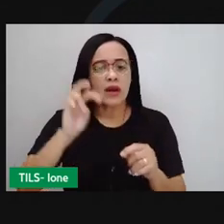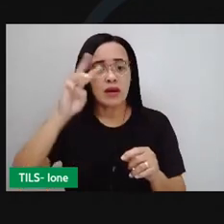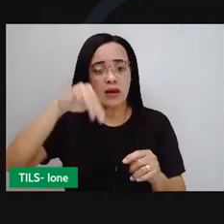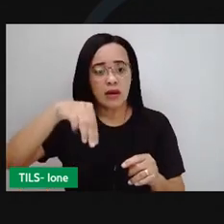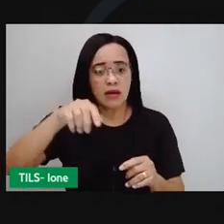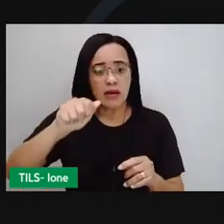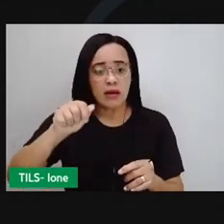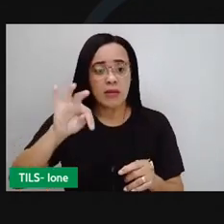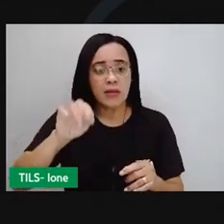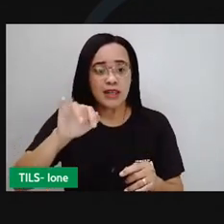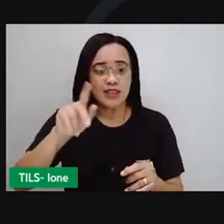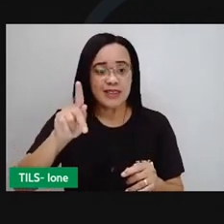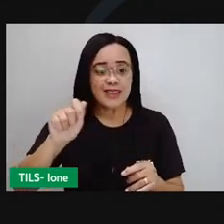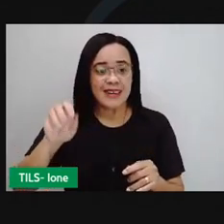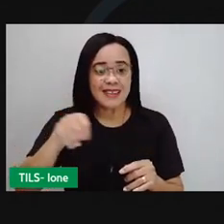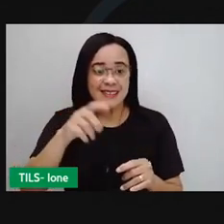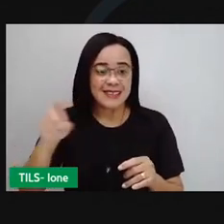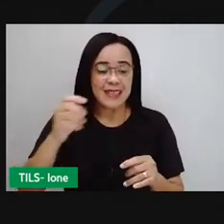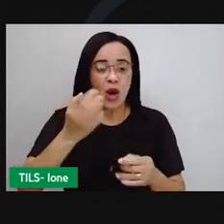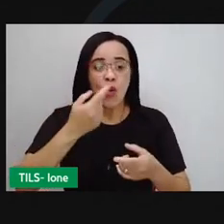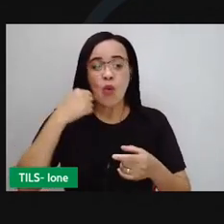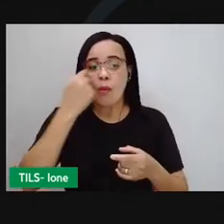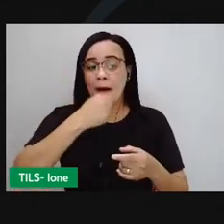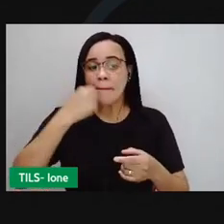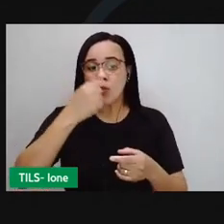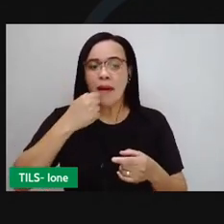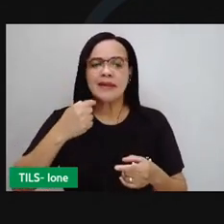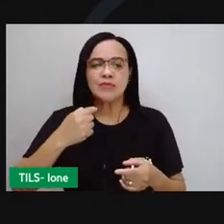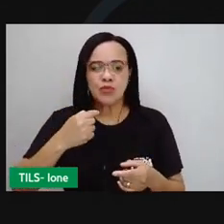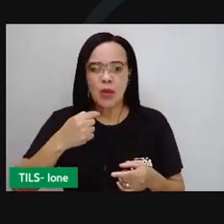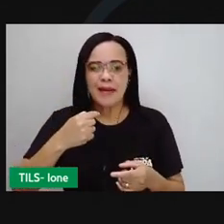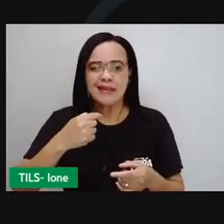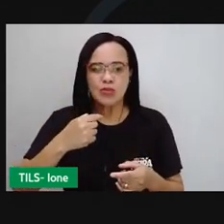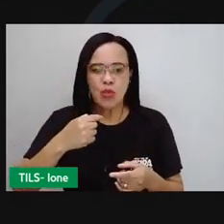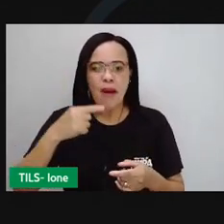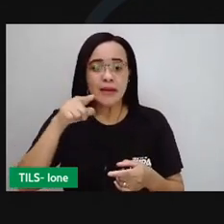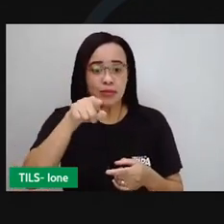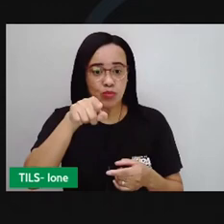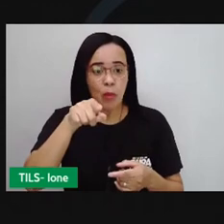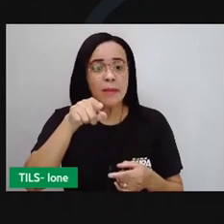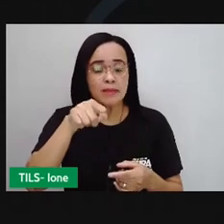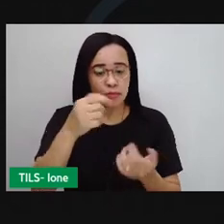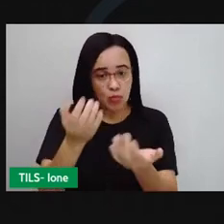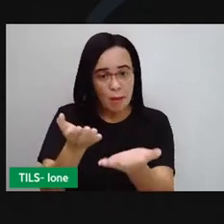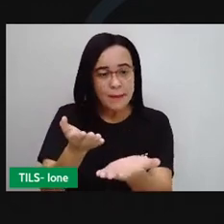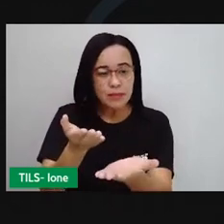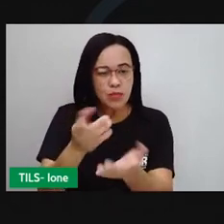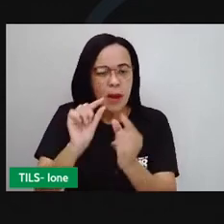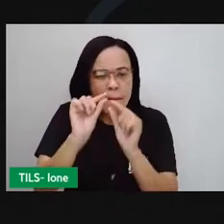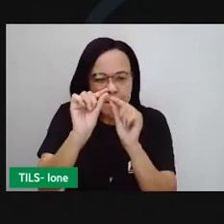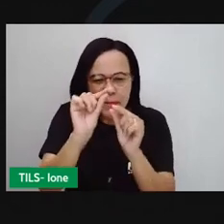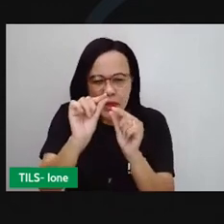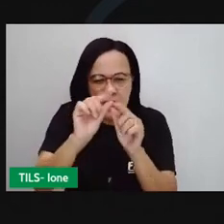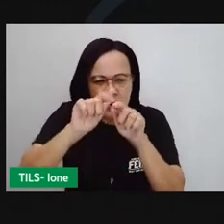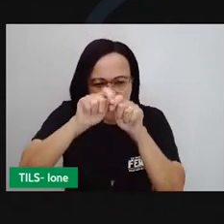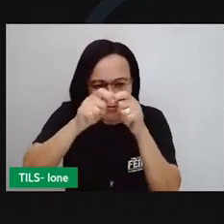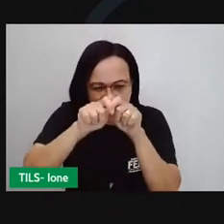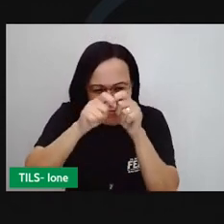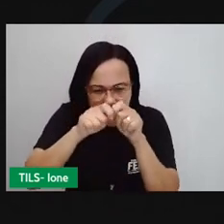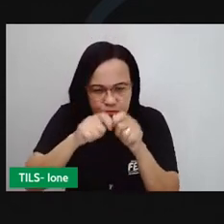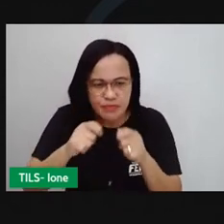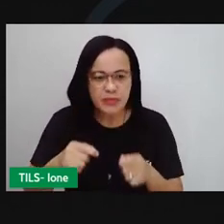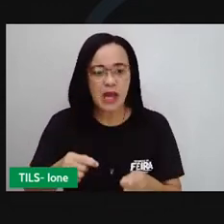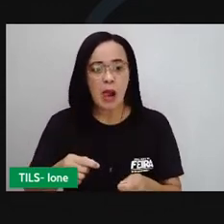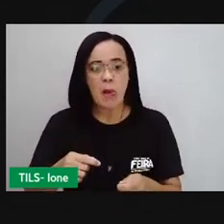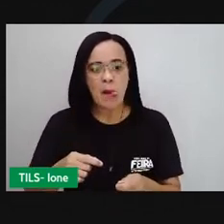A digestão começa na nossa boca. Quando mastigamos, deixamos a comida em pedacinhos bem pequenos e a saliva deixa tudo bem